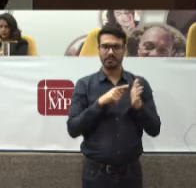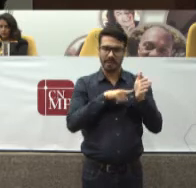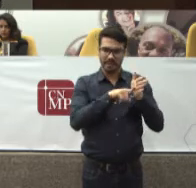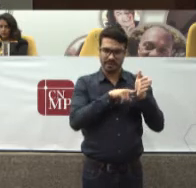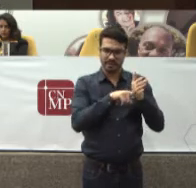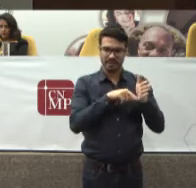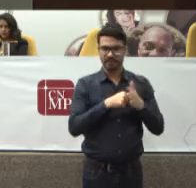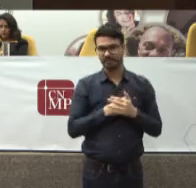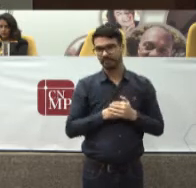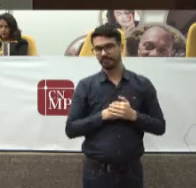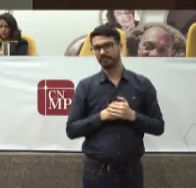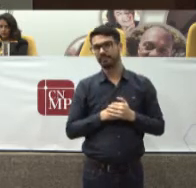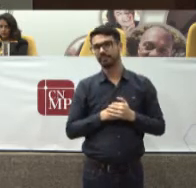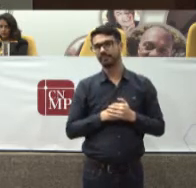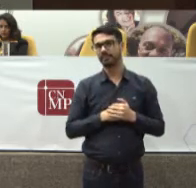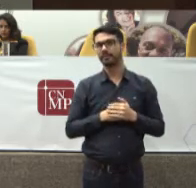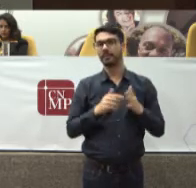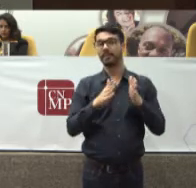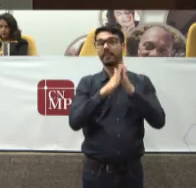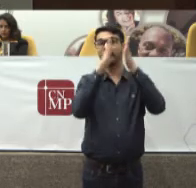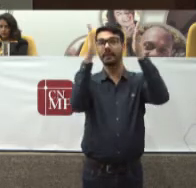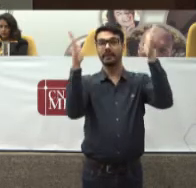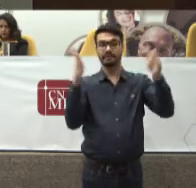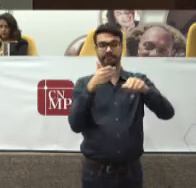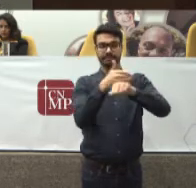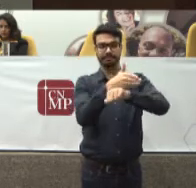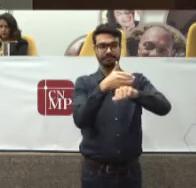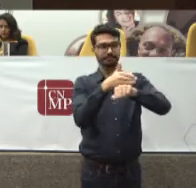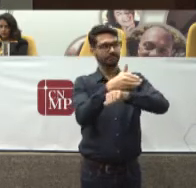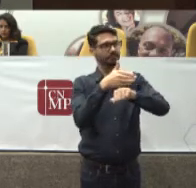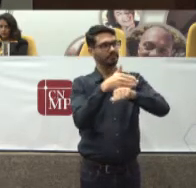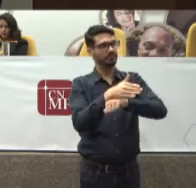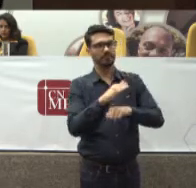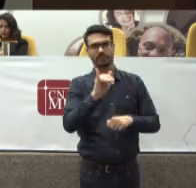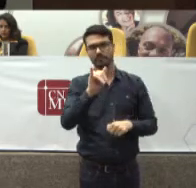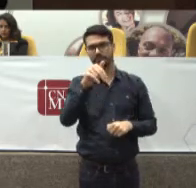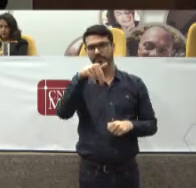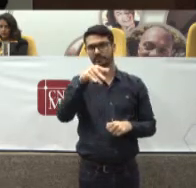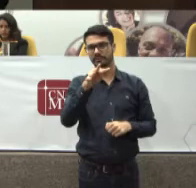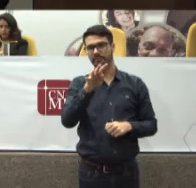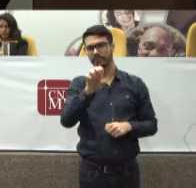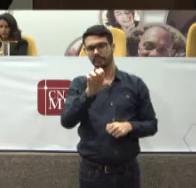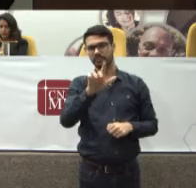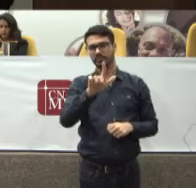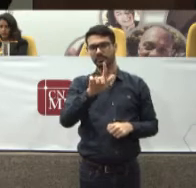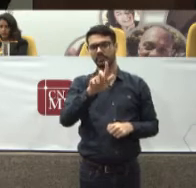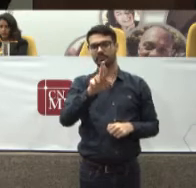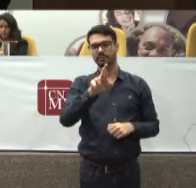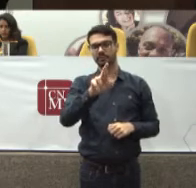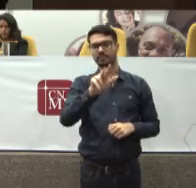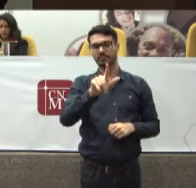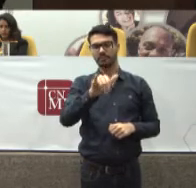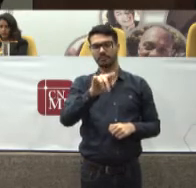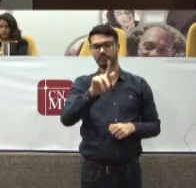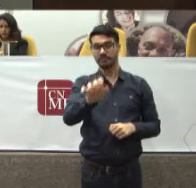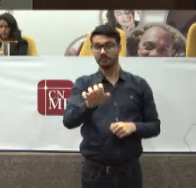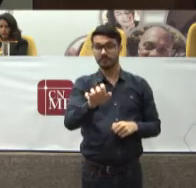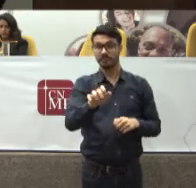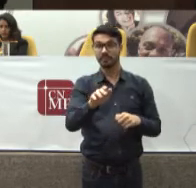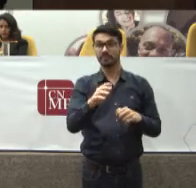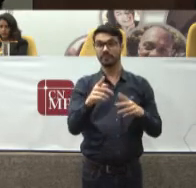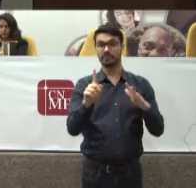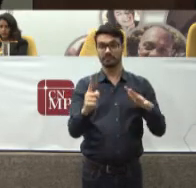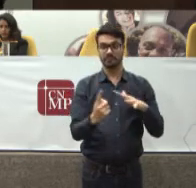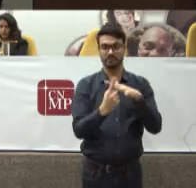Num amplo acesso Dos indivíduos Integralidade Consiste Na existência De um programa Dos mais diferentes níveis